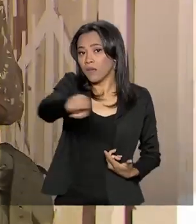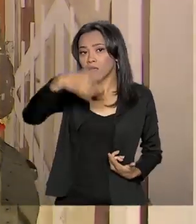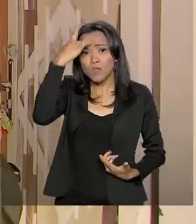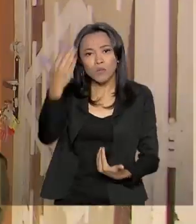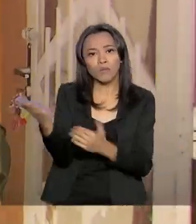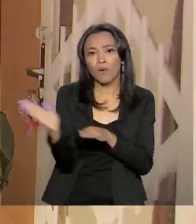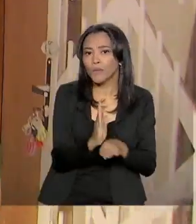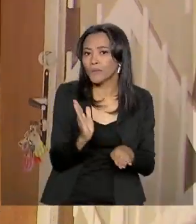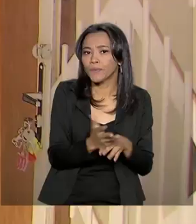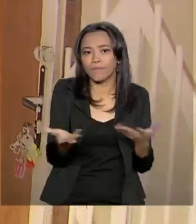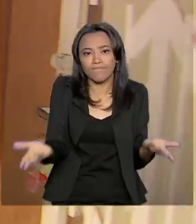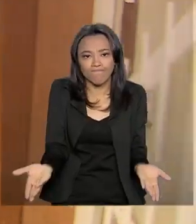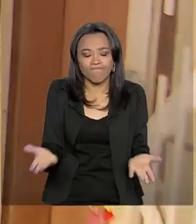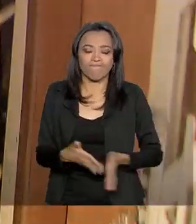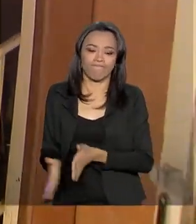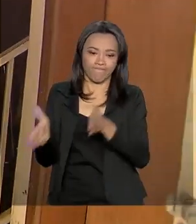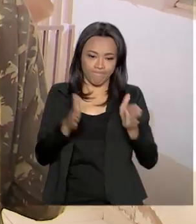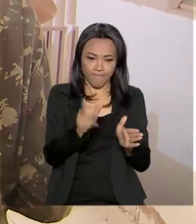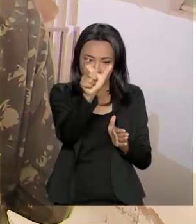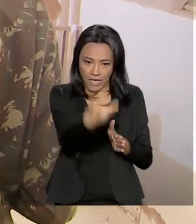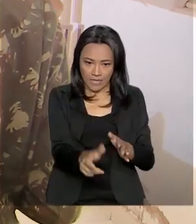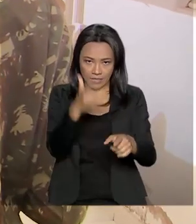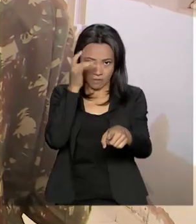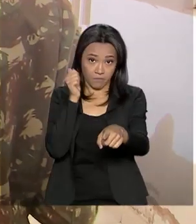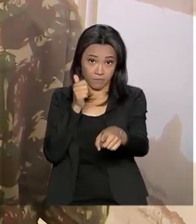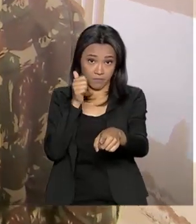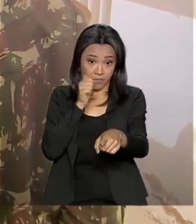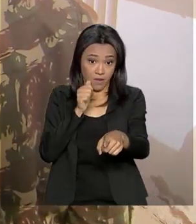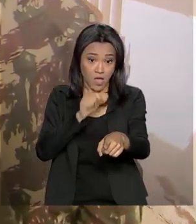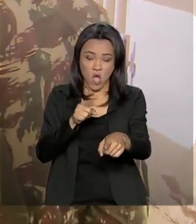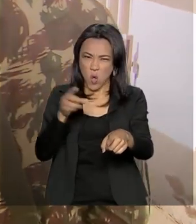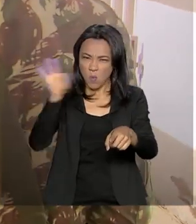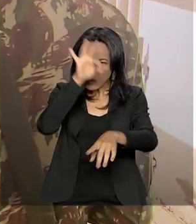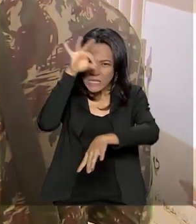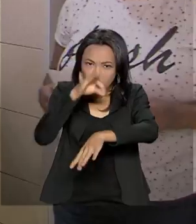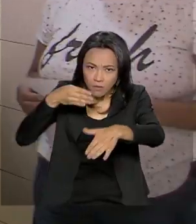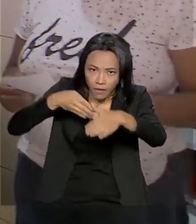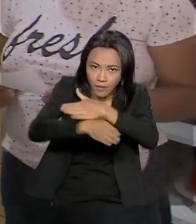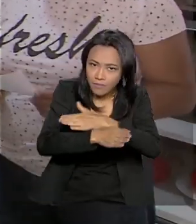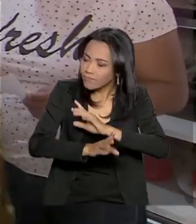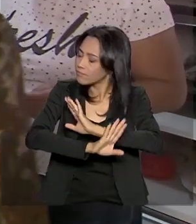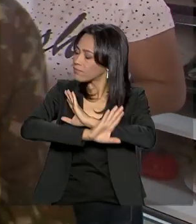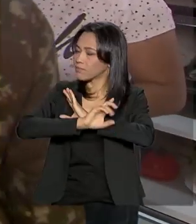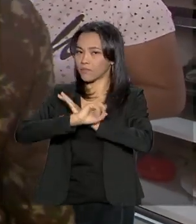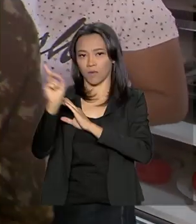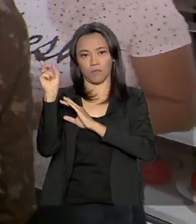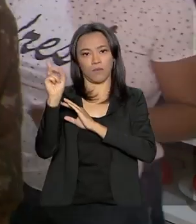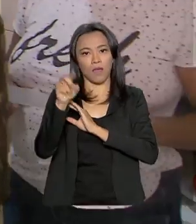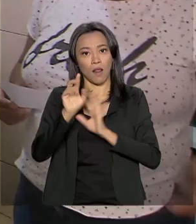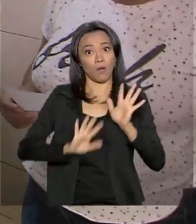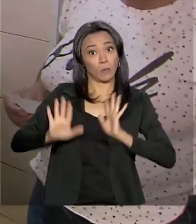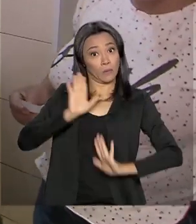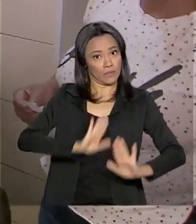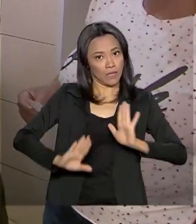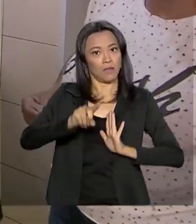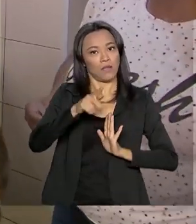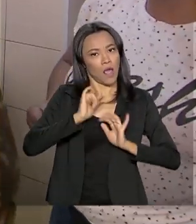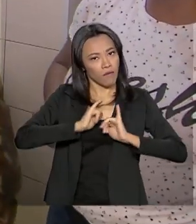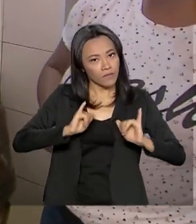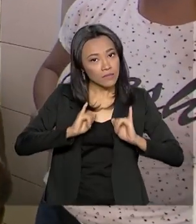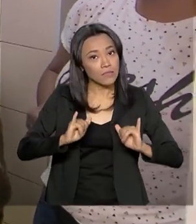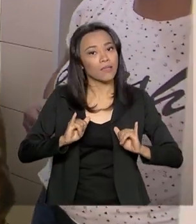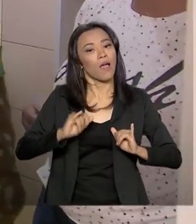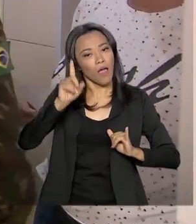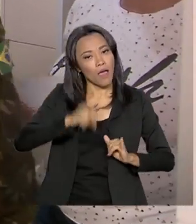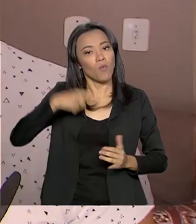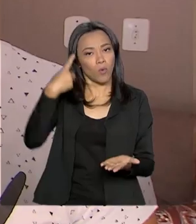Essa moradora diz que na sua casa o mosquito não entra. Ela toma todo o cuidado e acredita que prevenir é